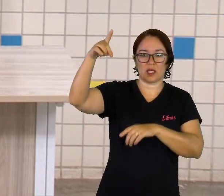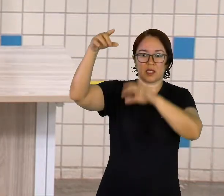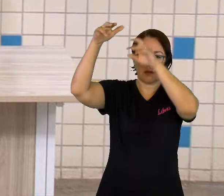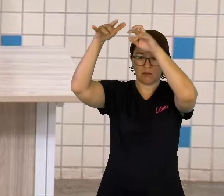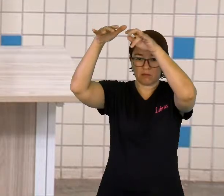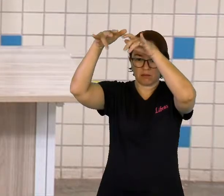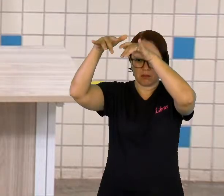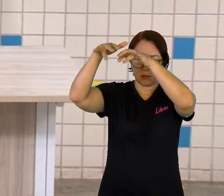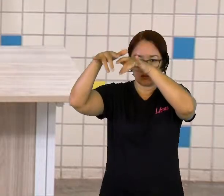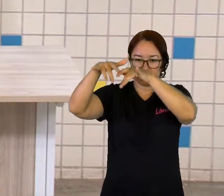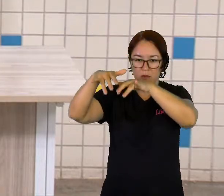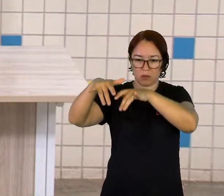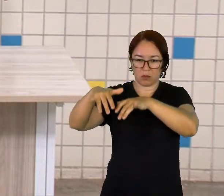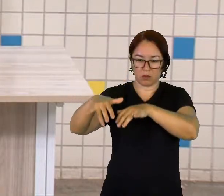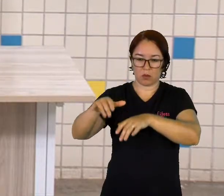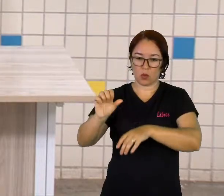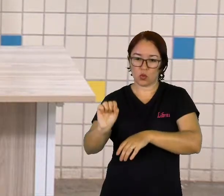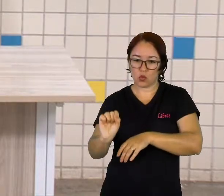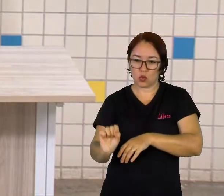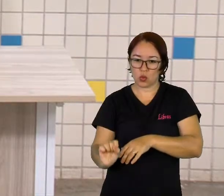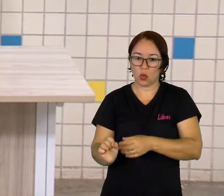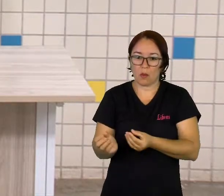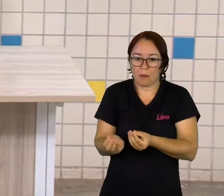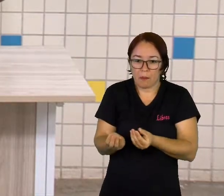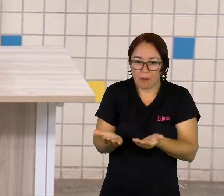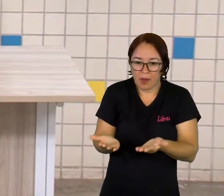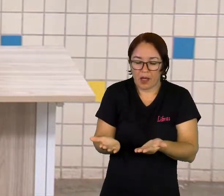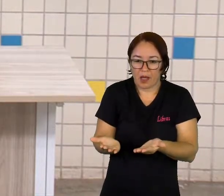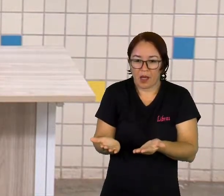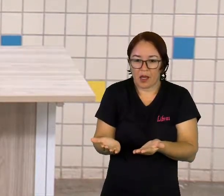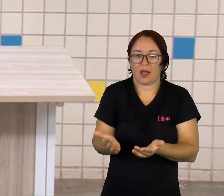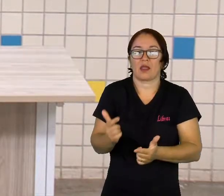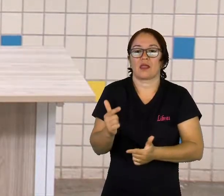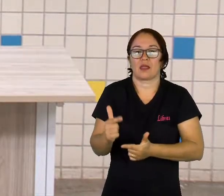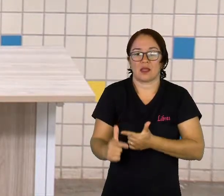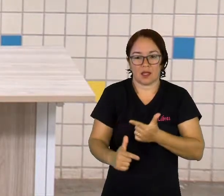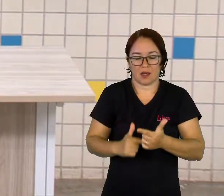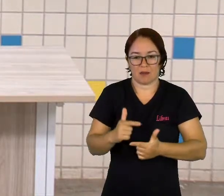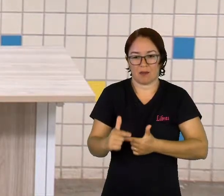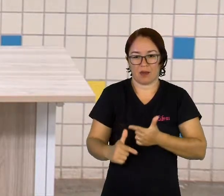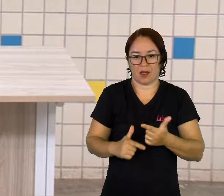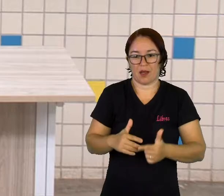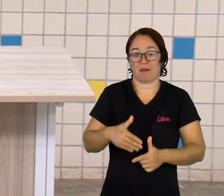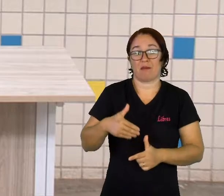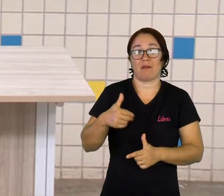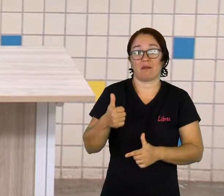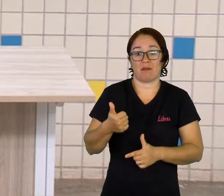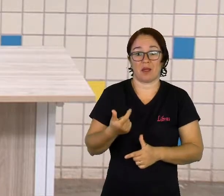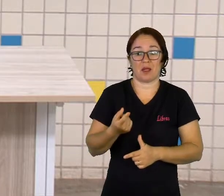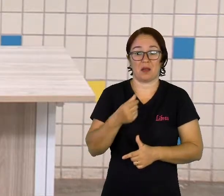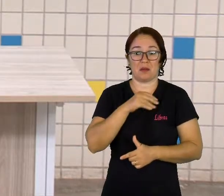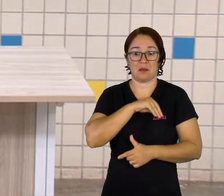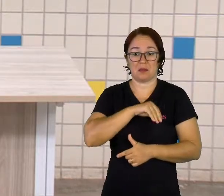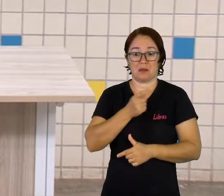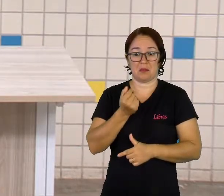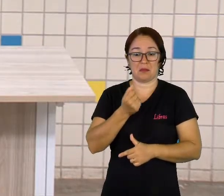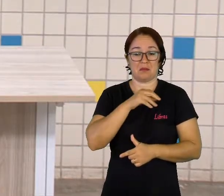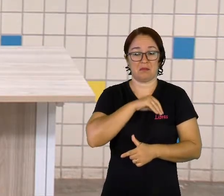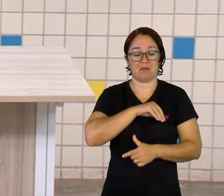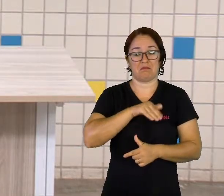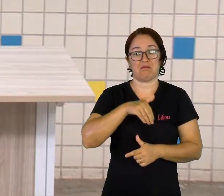para a região sul, em busca de quê? De novas condições, de melhores condições de vida, de